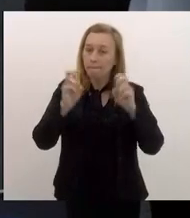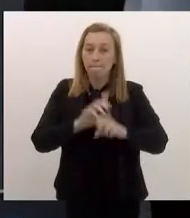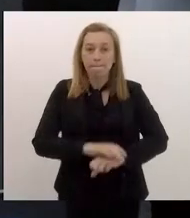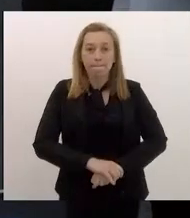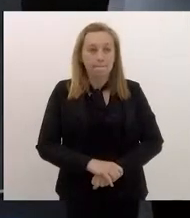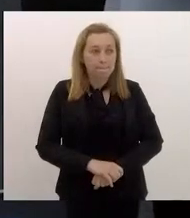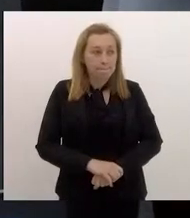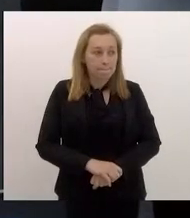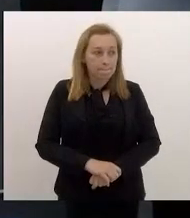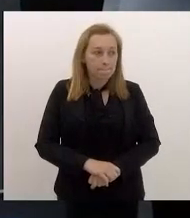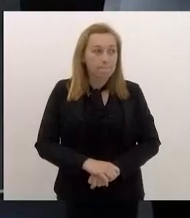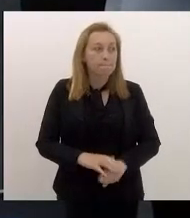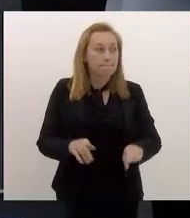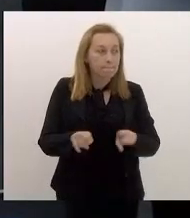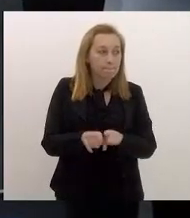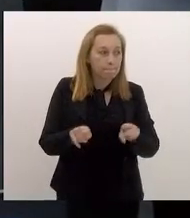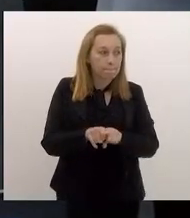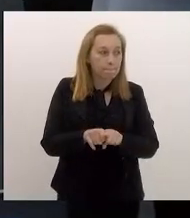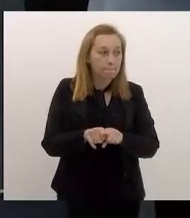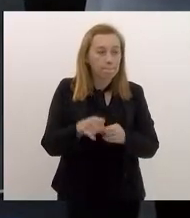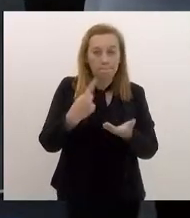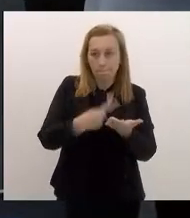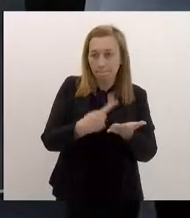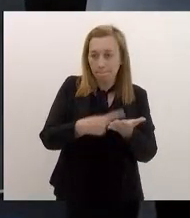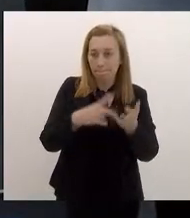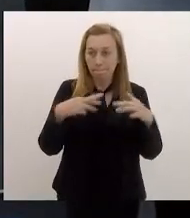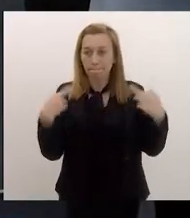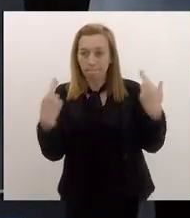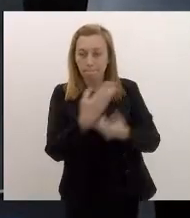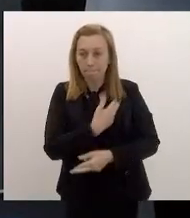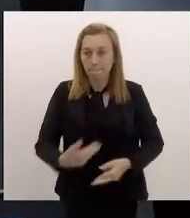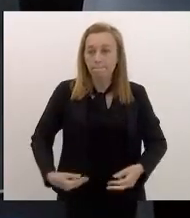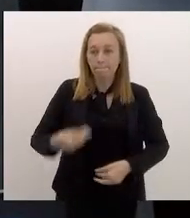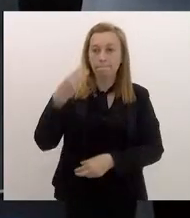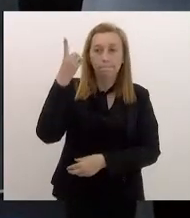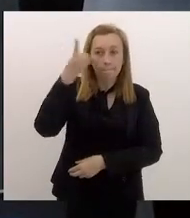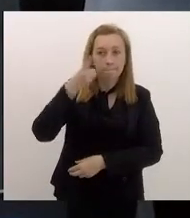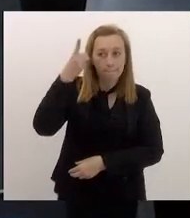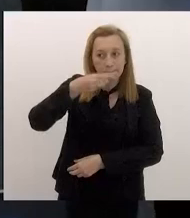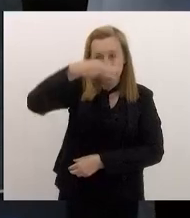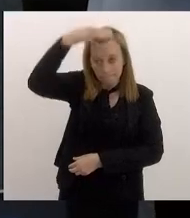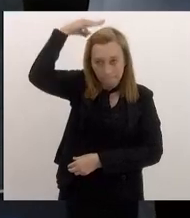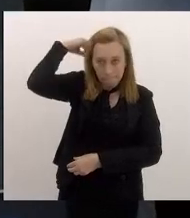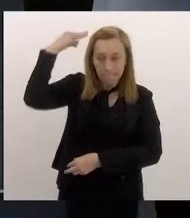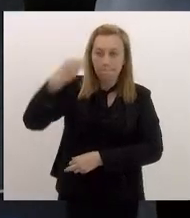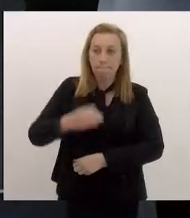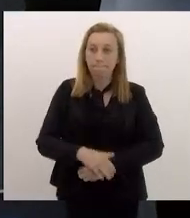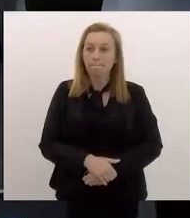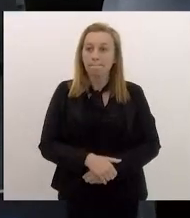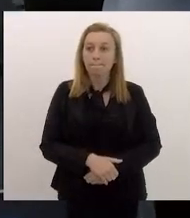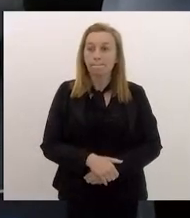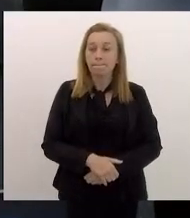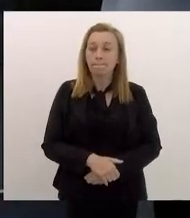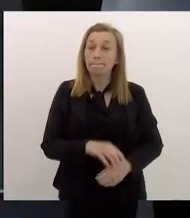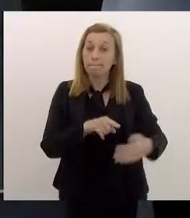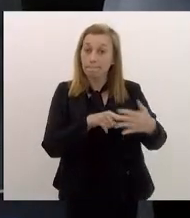Nós também combinamos na audiência com o deputado Márcio Pacheco que ele